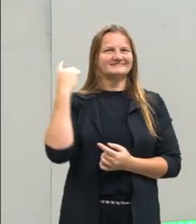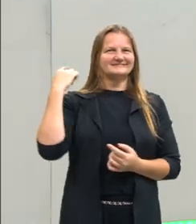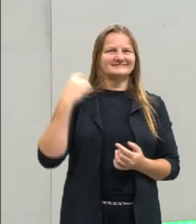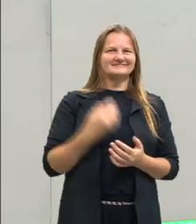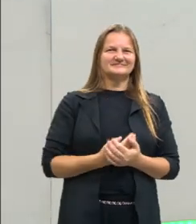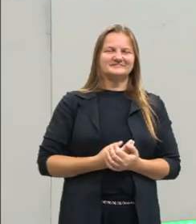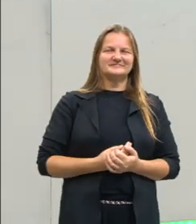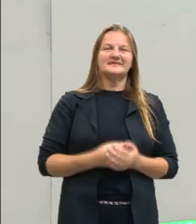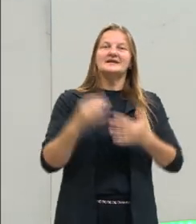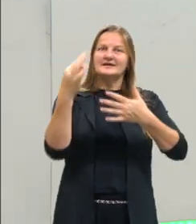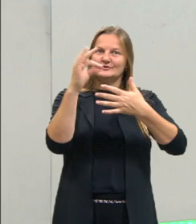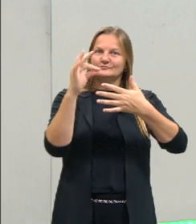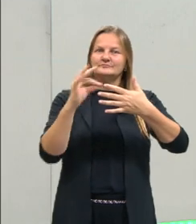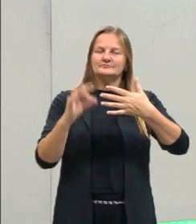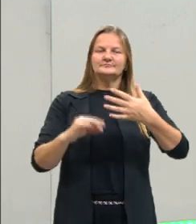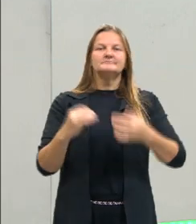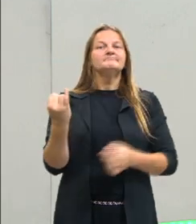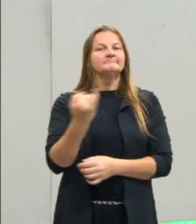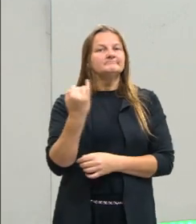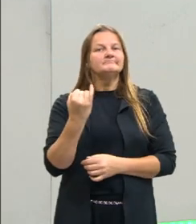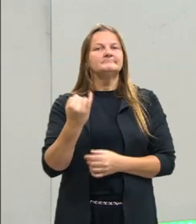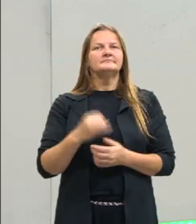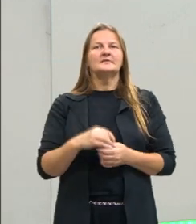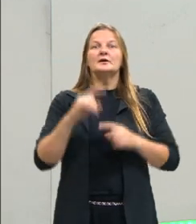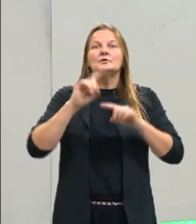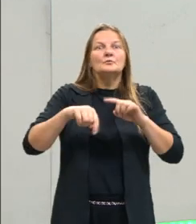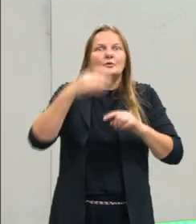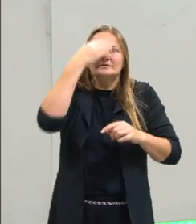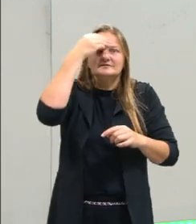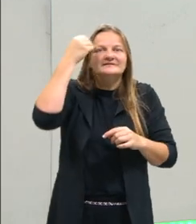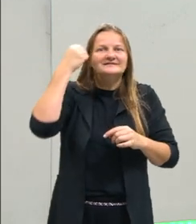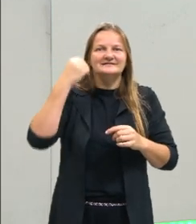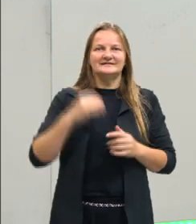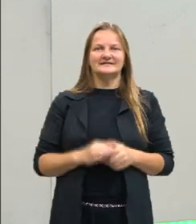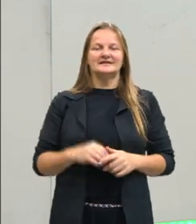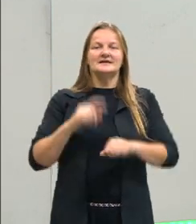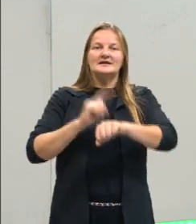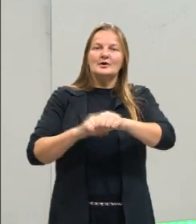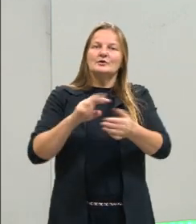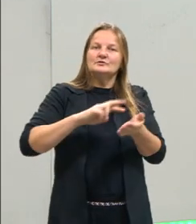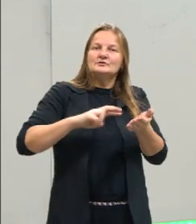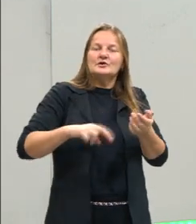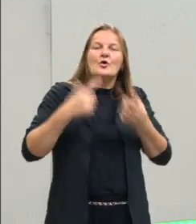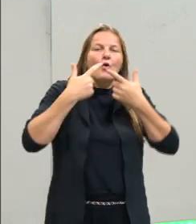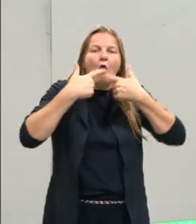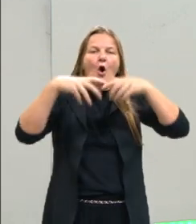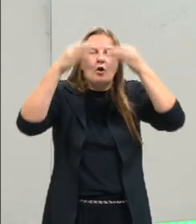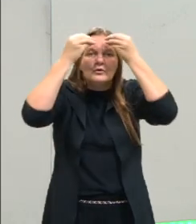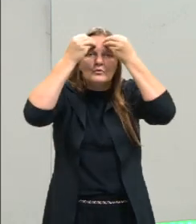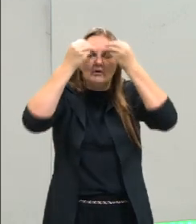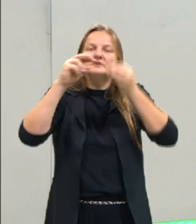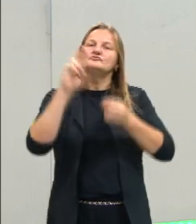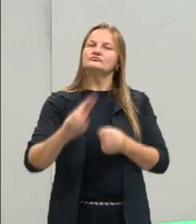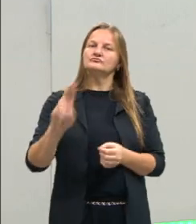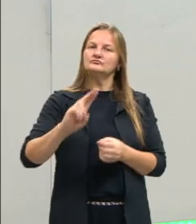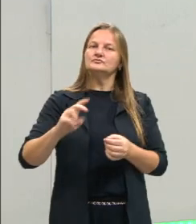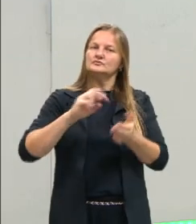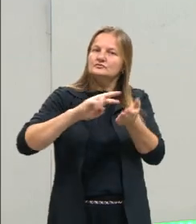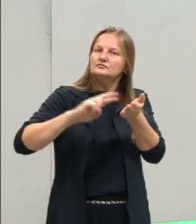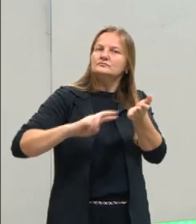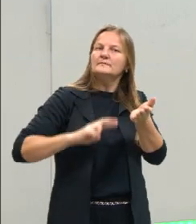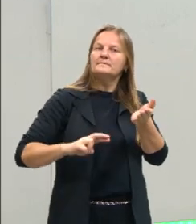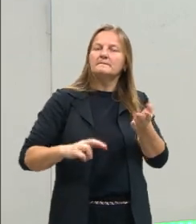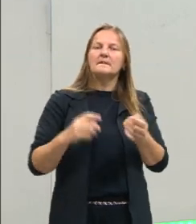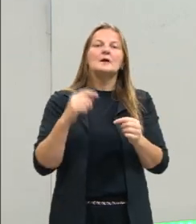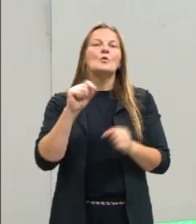são detalhes, né? Dos quais a gente não pode esquecer. Que tipo de linguagem que eu vou usar nessa redação, né?